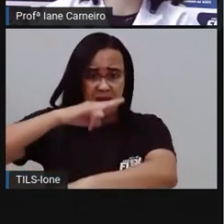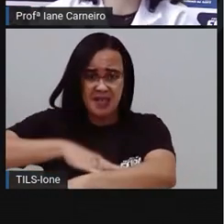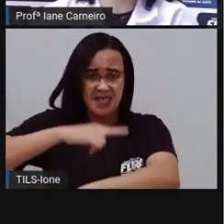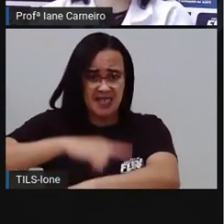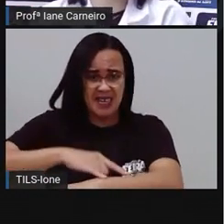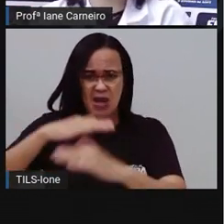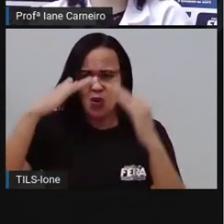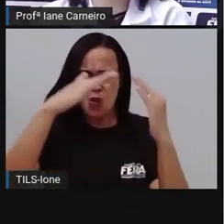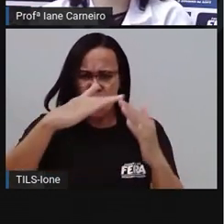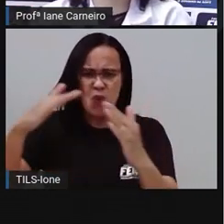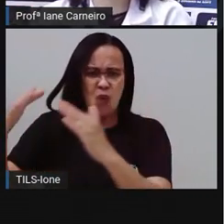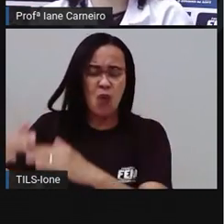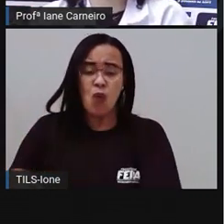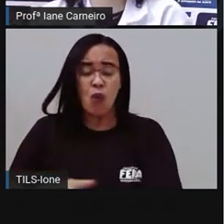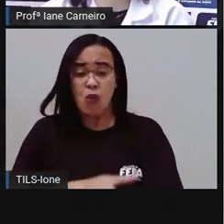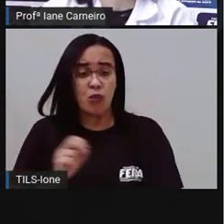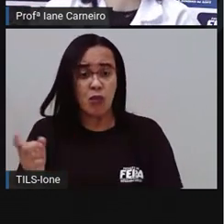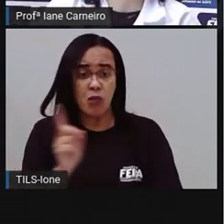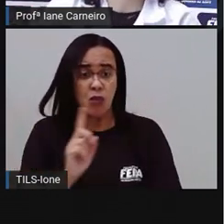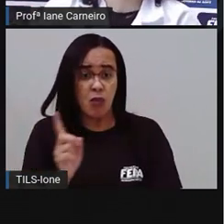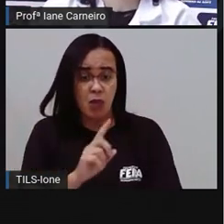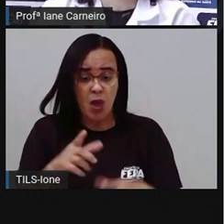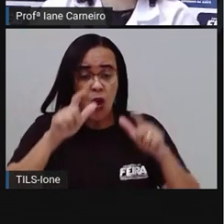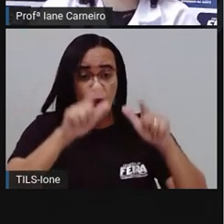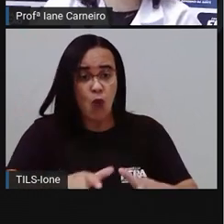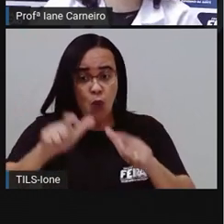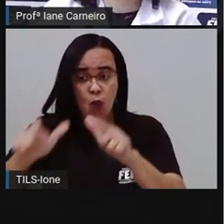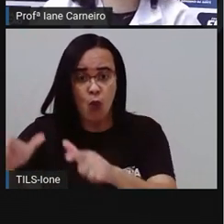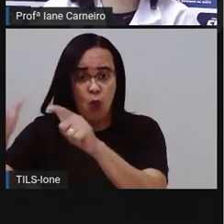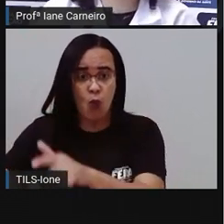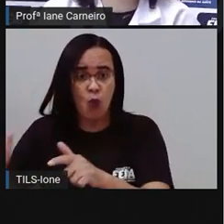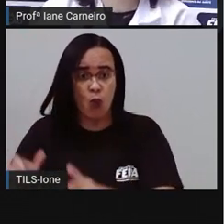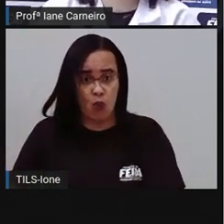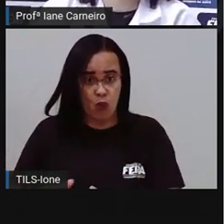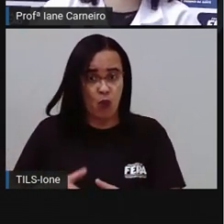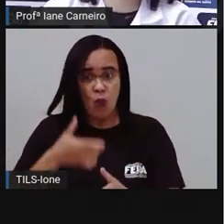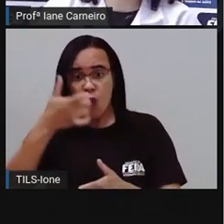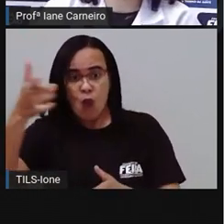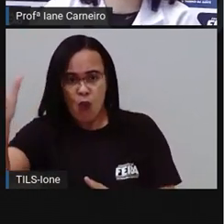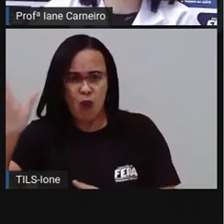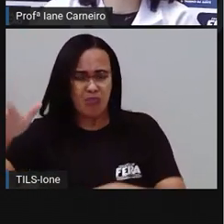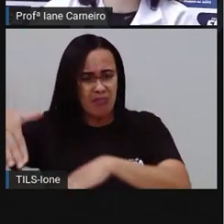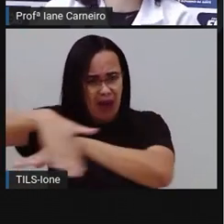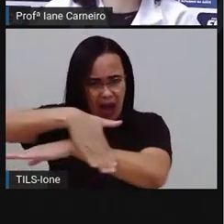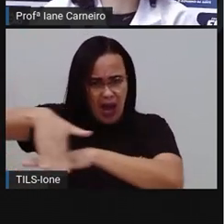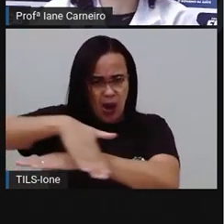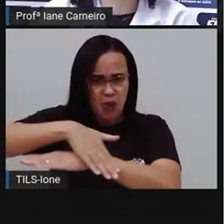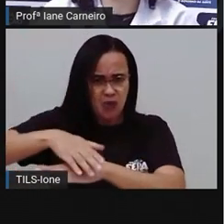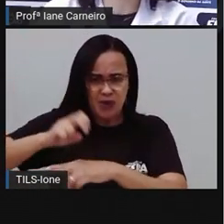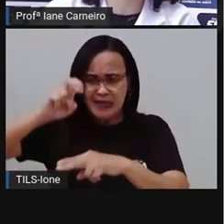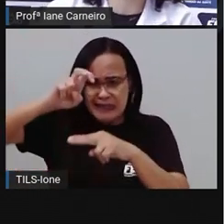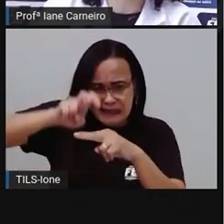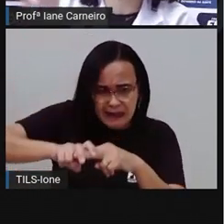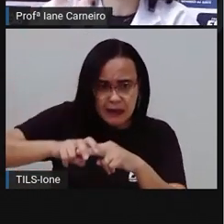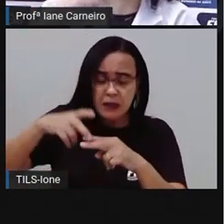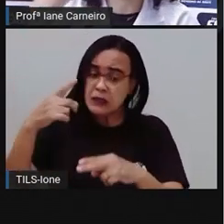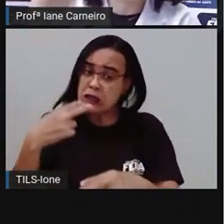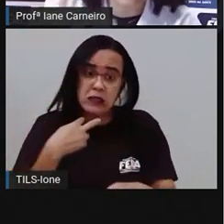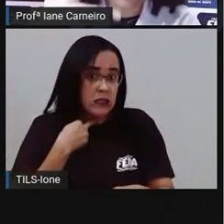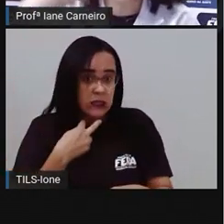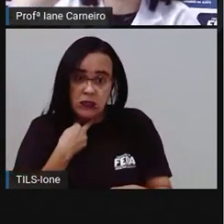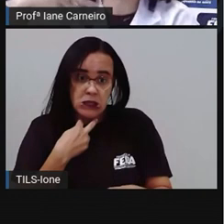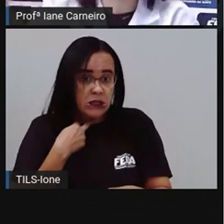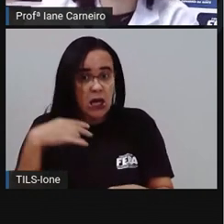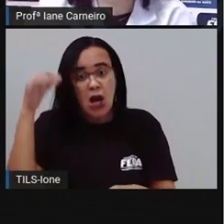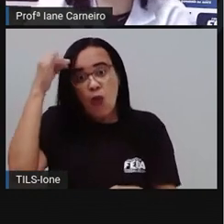coloque a mão dentro da cuba da pia, né? Quando você estiver na rua e você precisa lavar a mão, então tem que ter cuidado ao fechar a torneira, porque